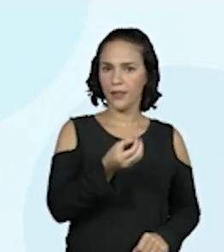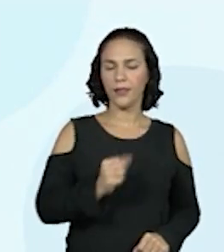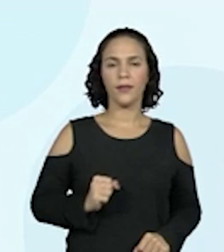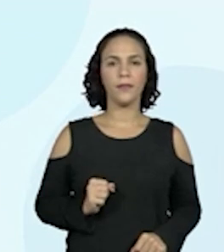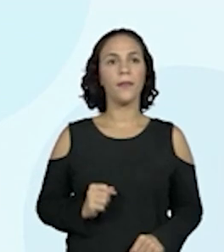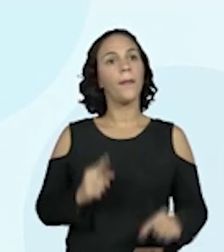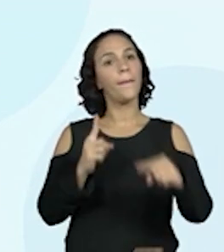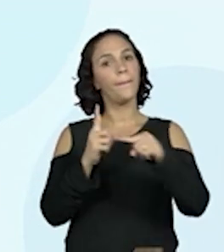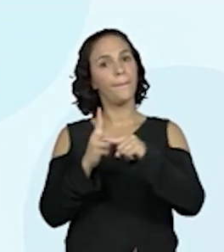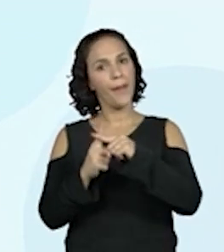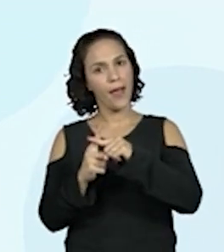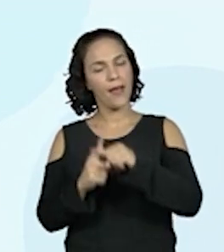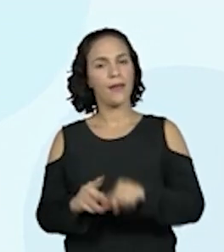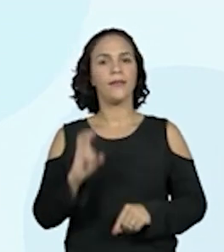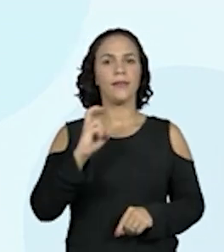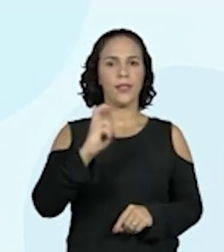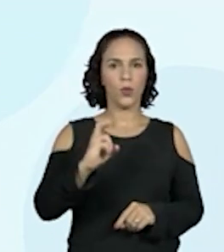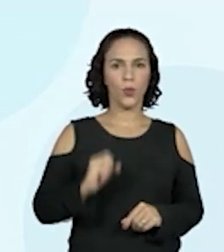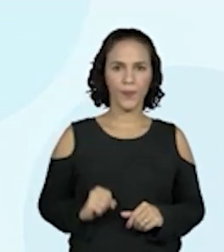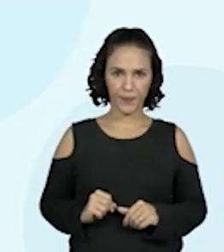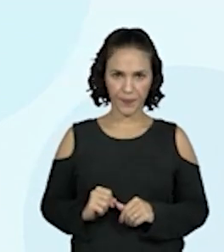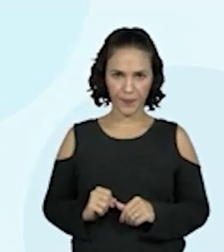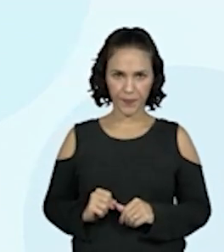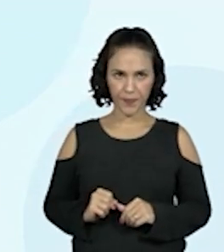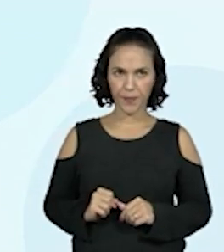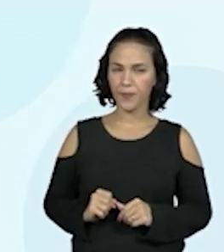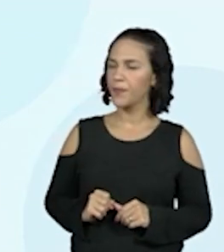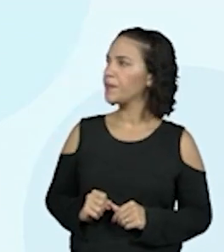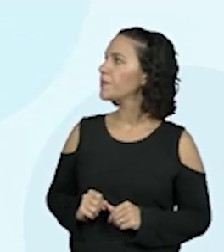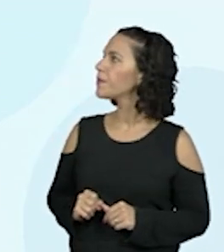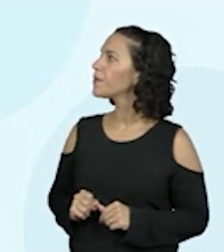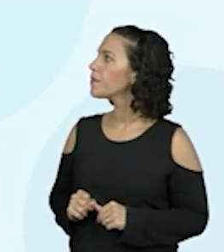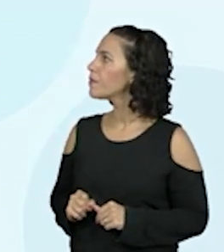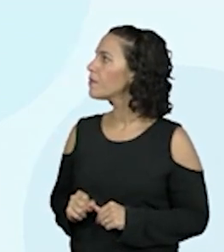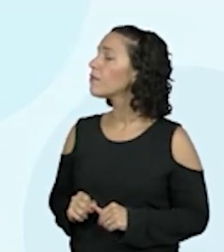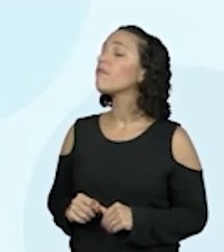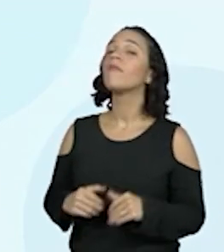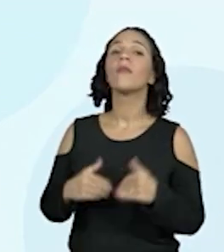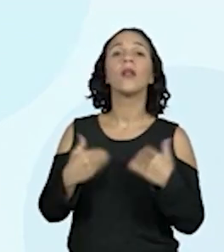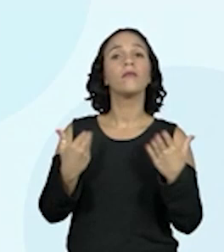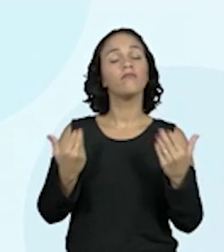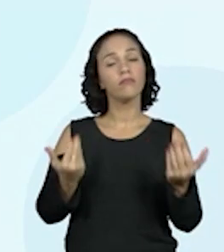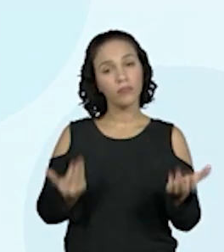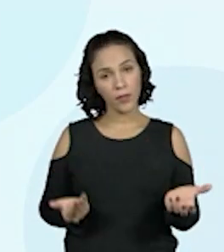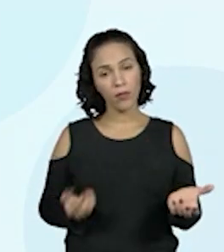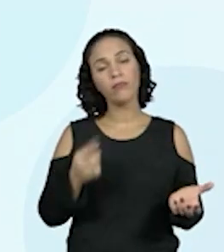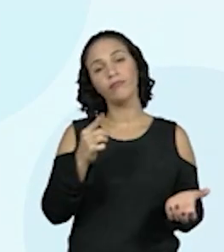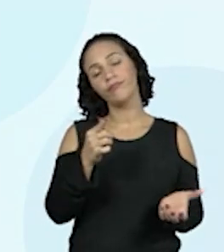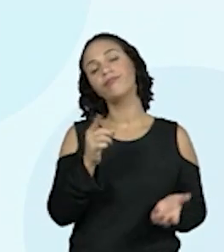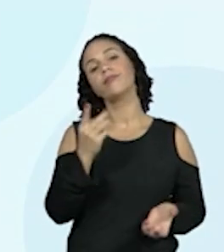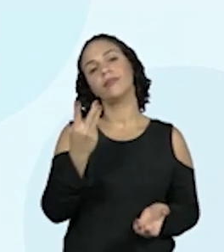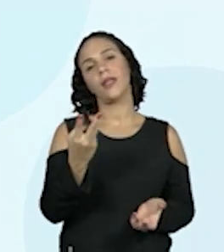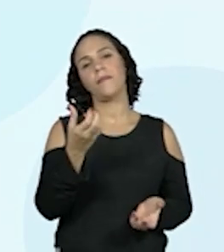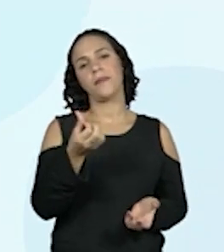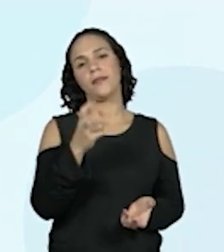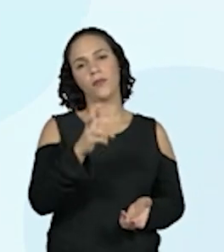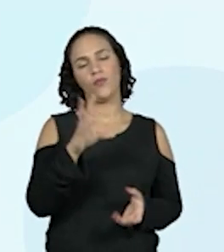mais... 5. 5. Que formou o nosso 365.